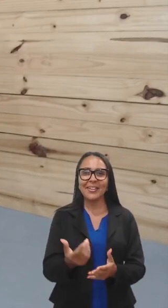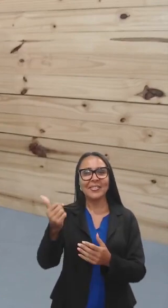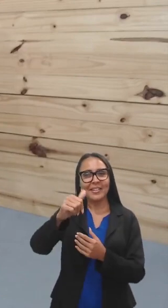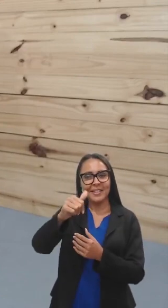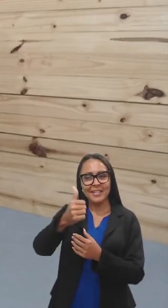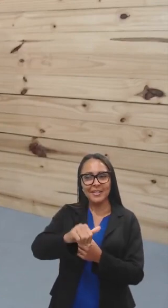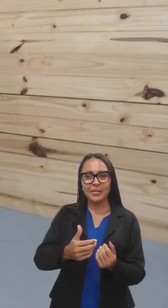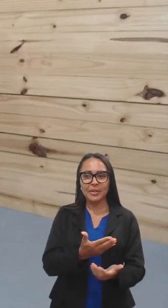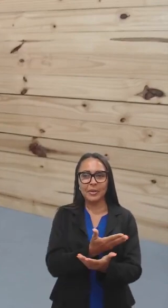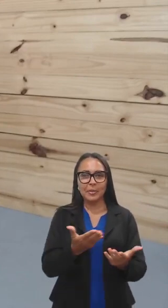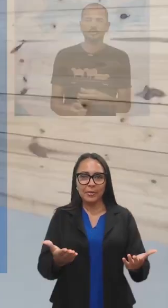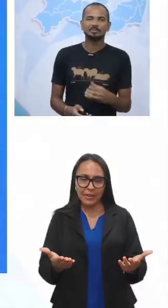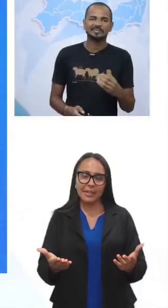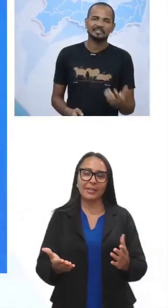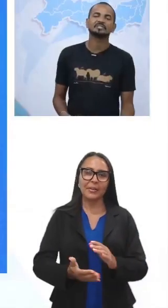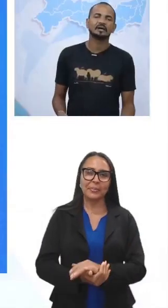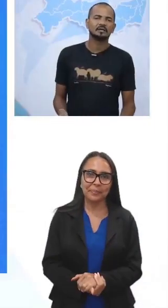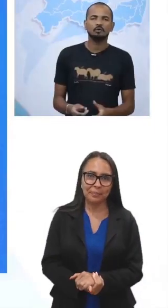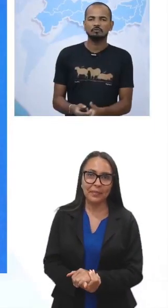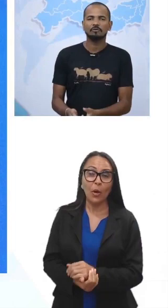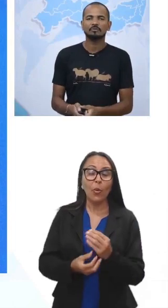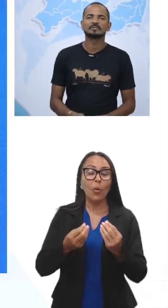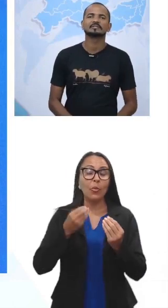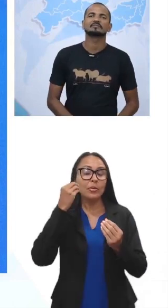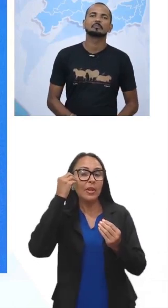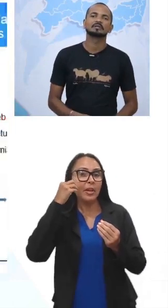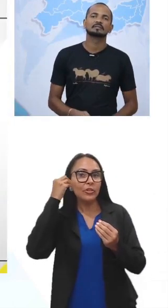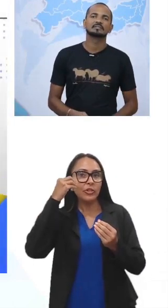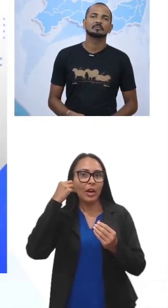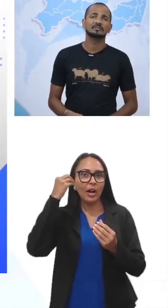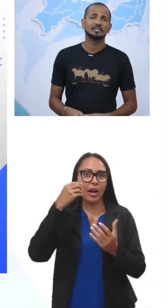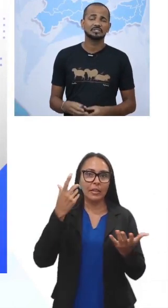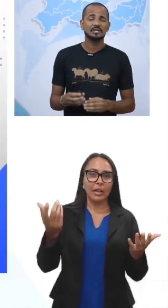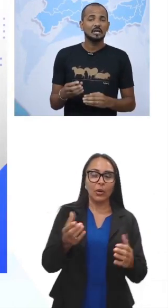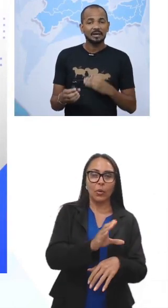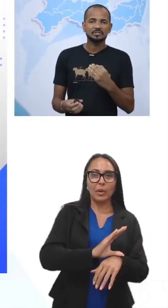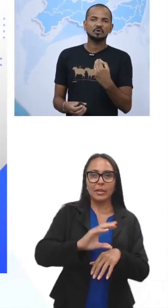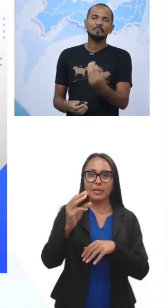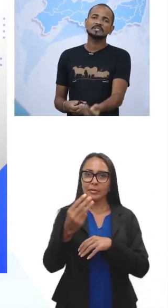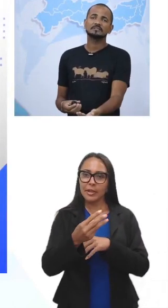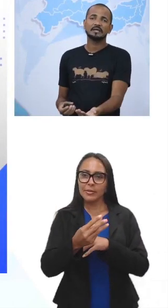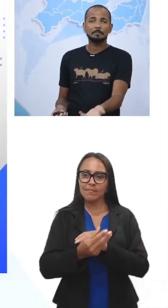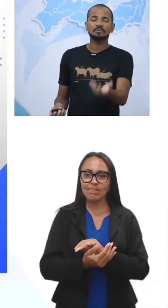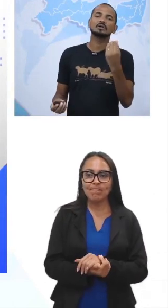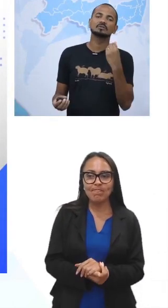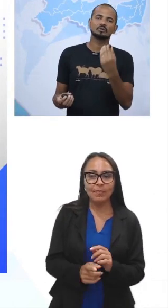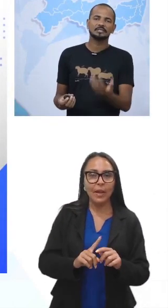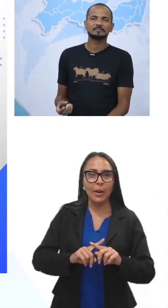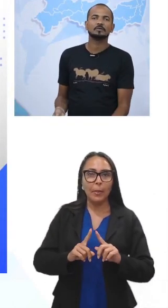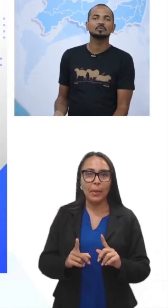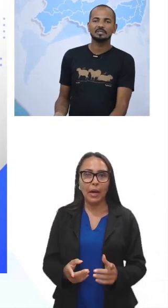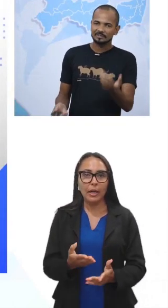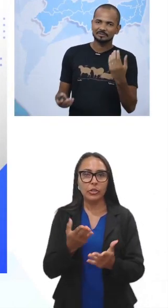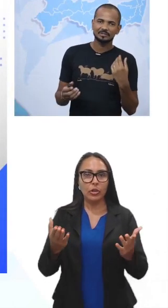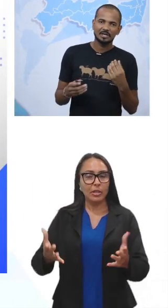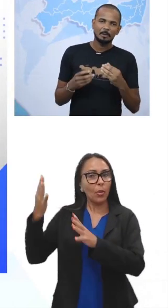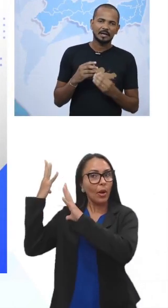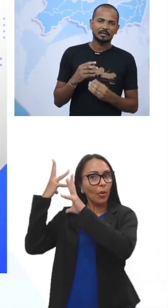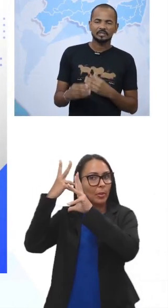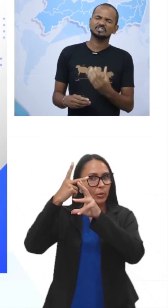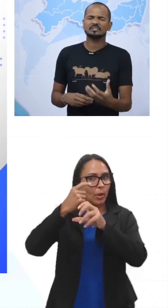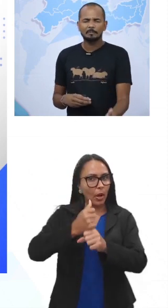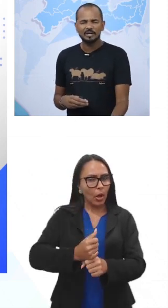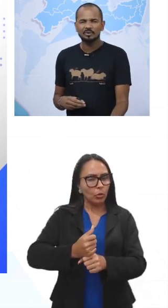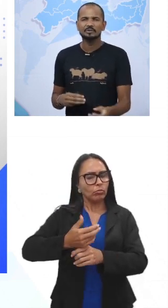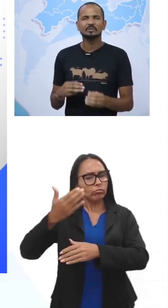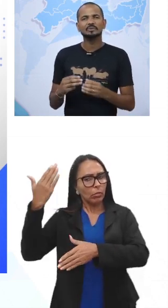sobre usabilidade, sobre como testar, que é o foco dessa competência número 3. Mas começo recapitulando, começo voltando para